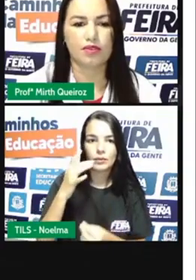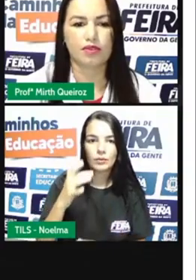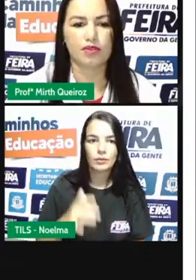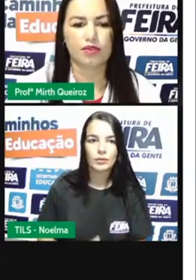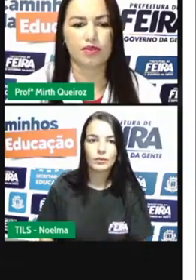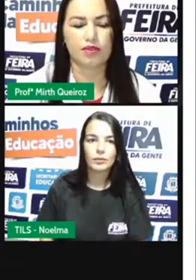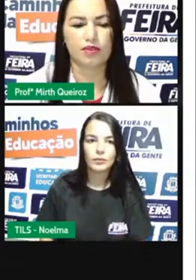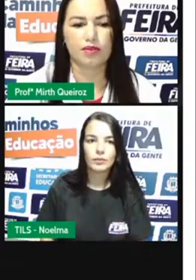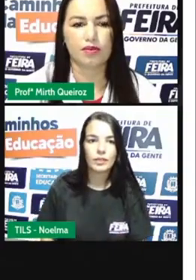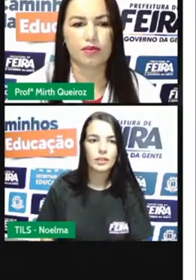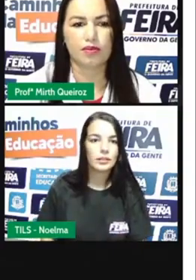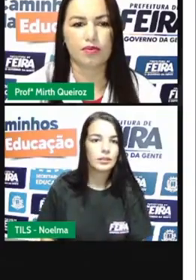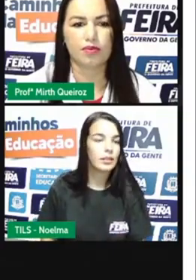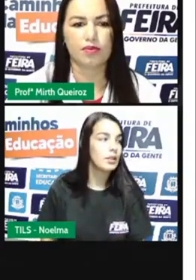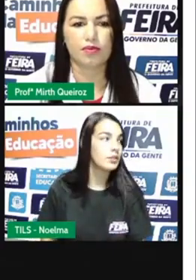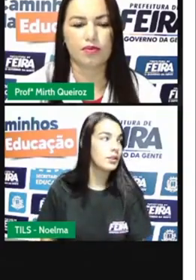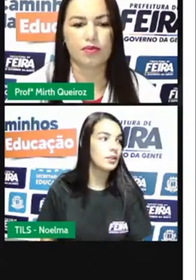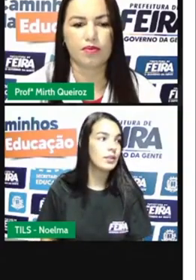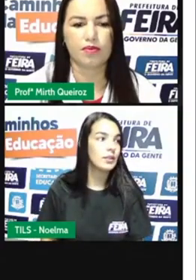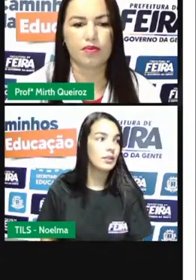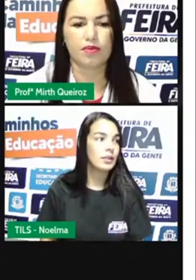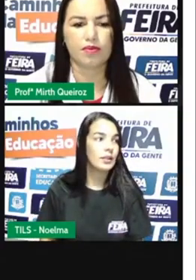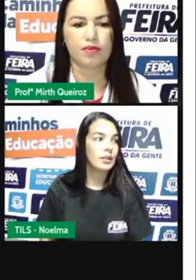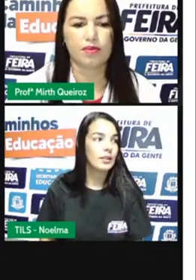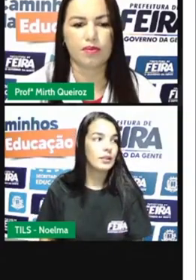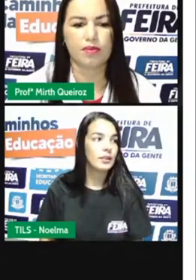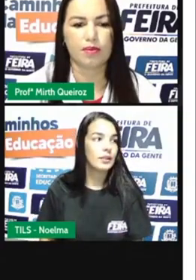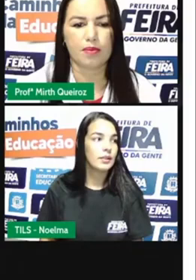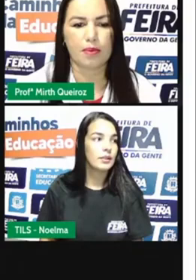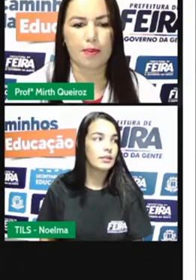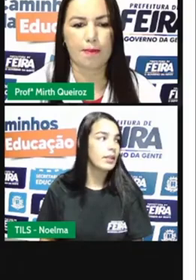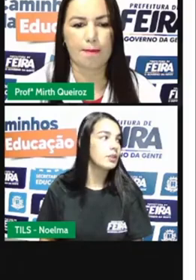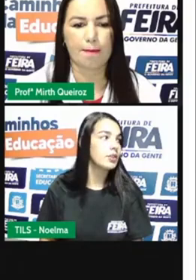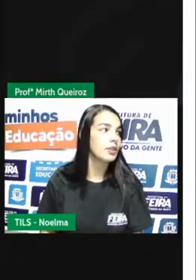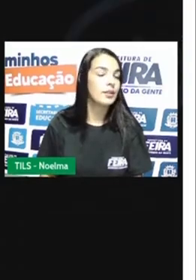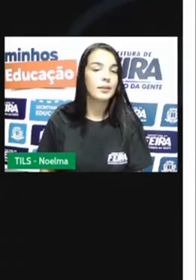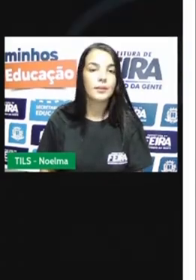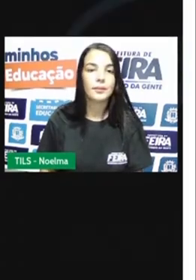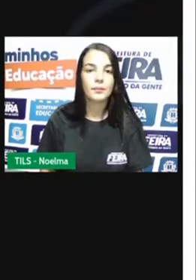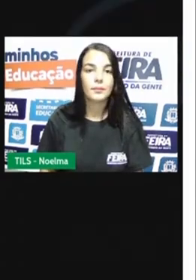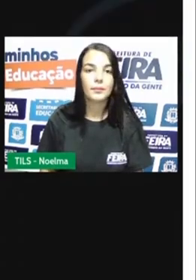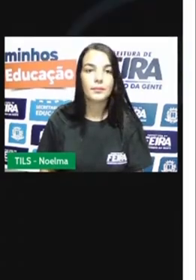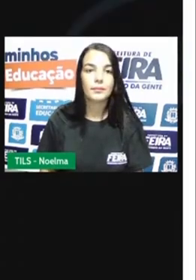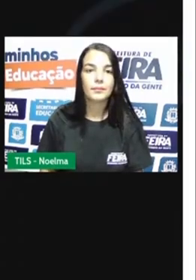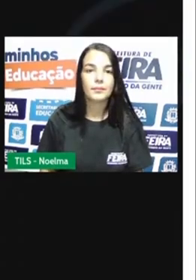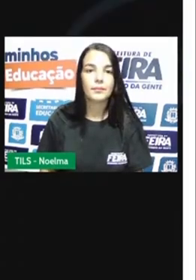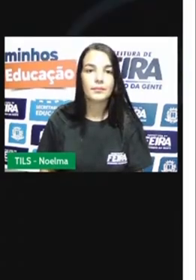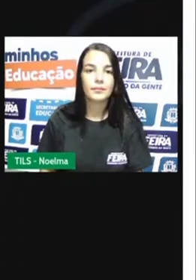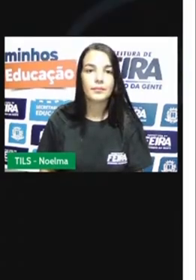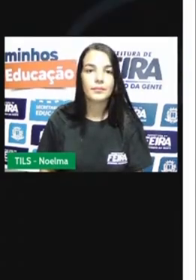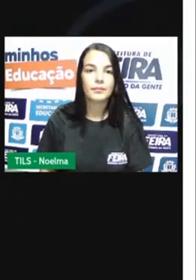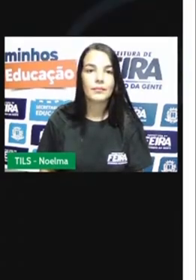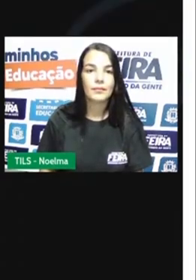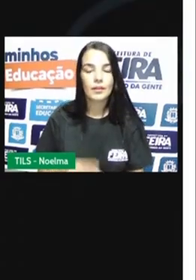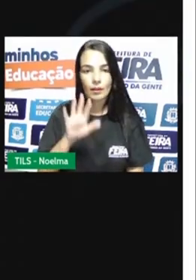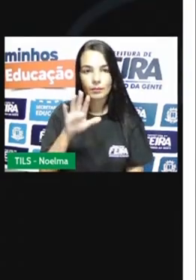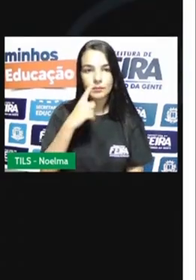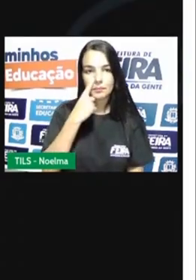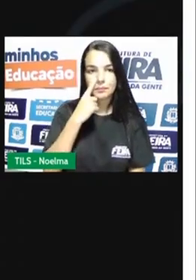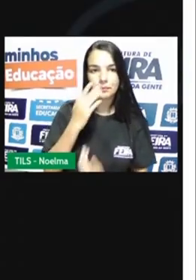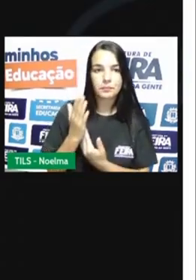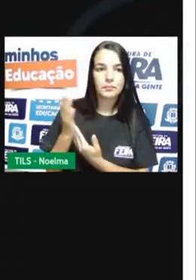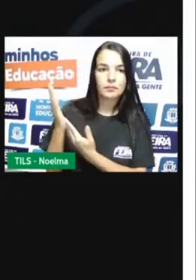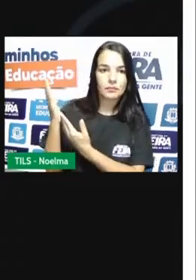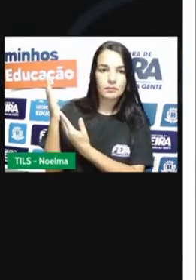econômica do Brasil colônico. Nessa época, lá pelo século XVII, a economia açucareira estava abalada,